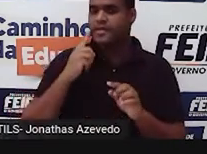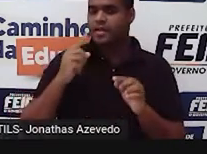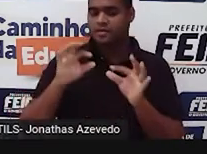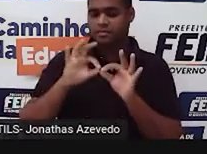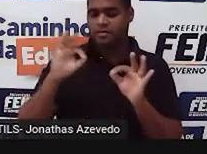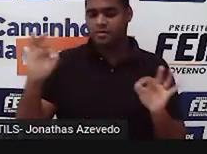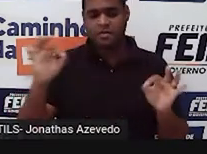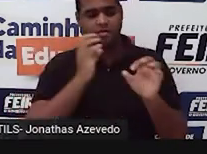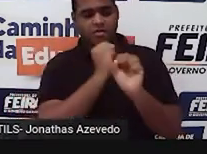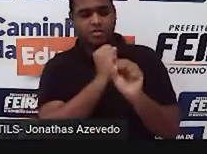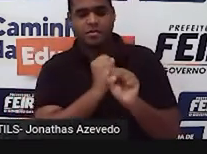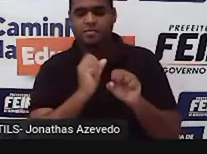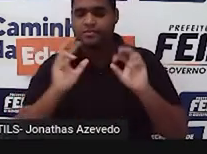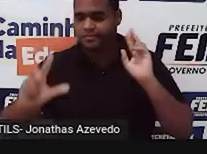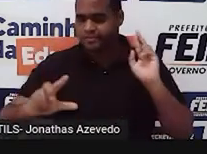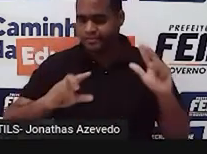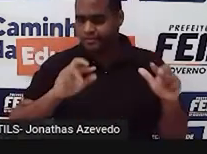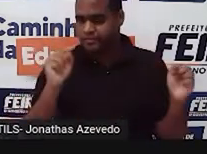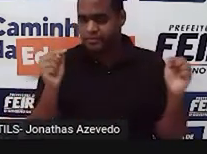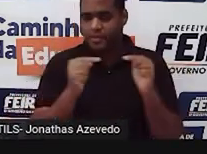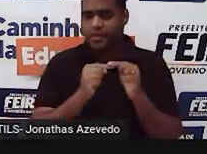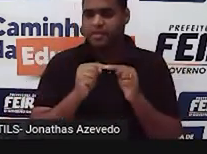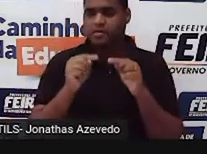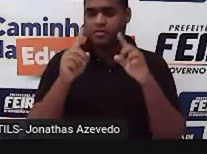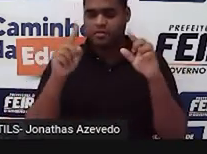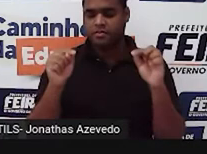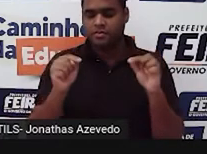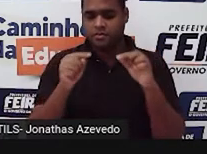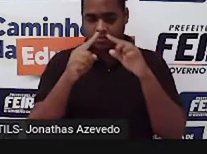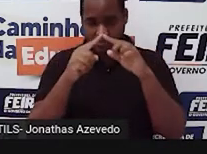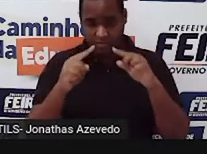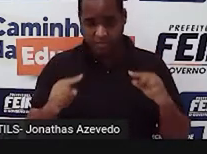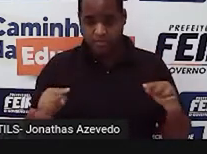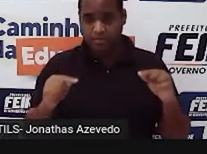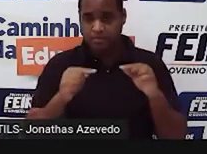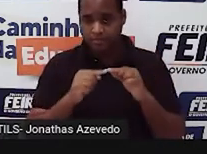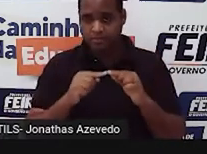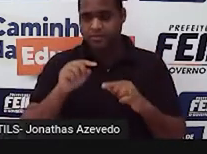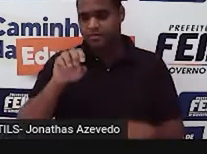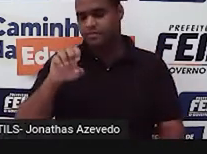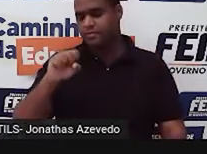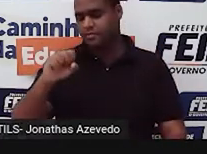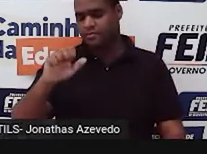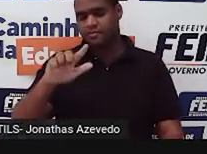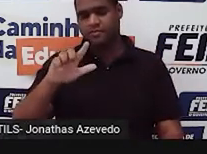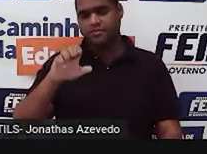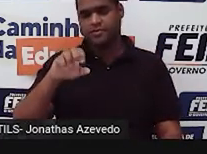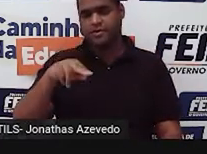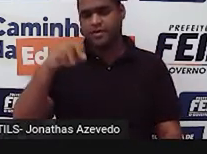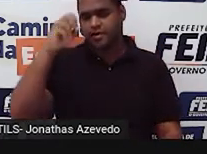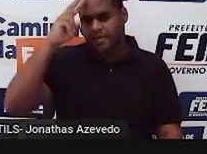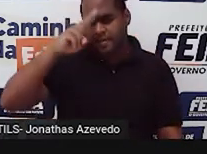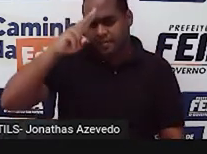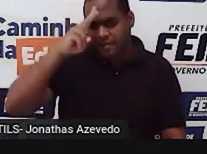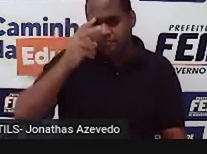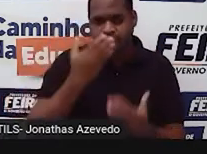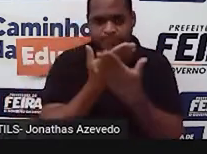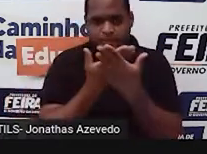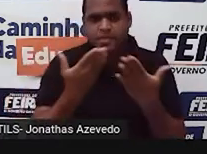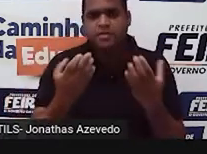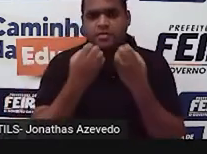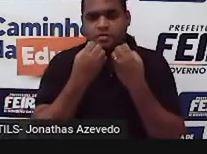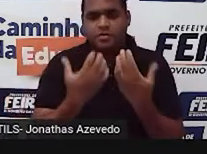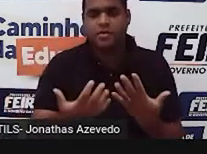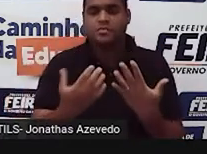diferentes, esse é o triângulo escaleno, tá bom? Então, lembrou que a gente viu isso em